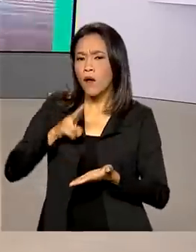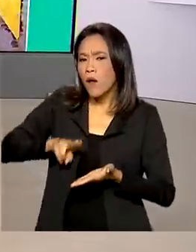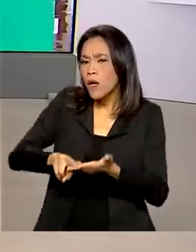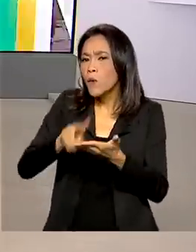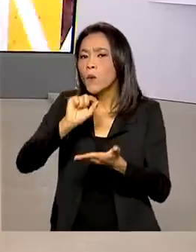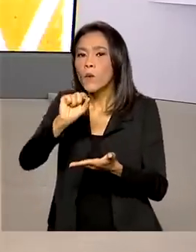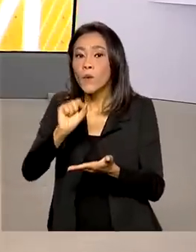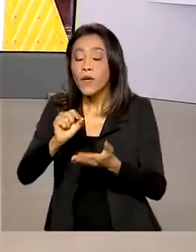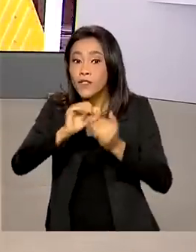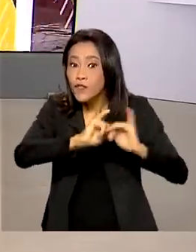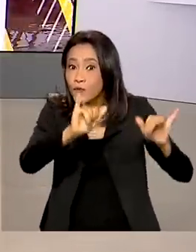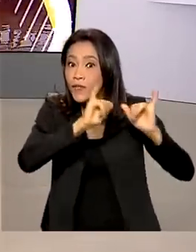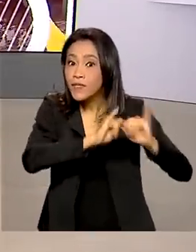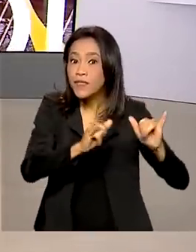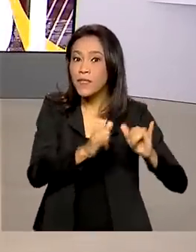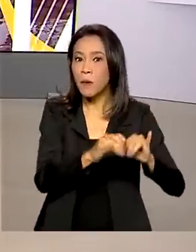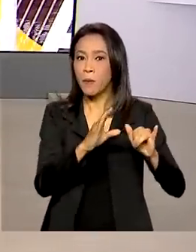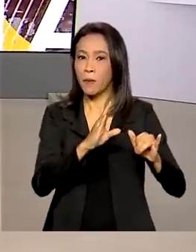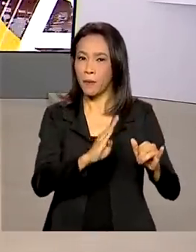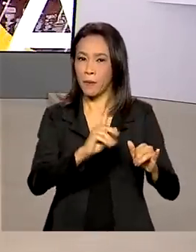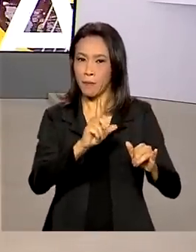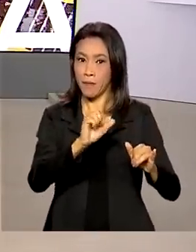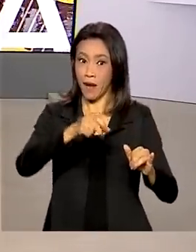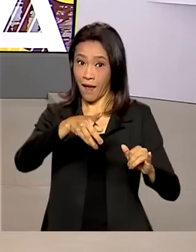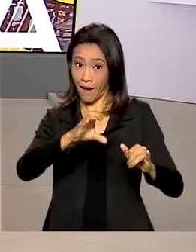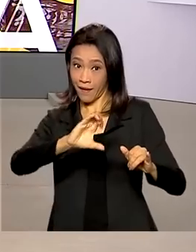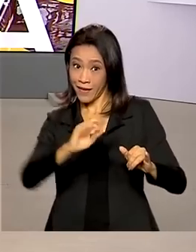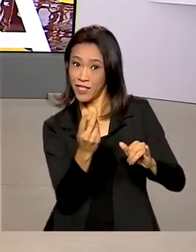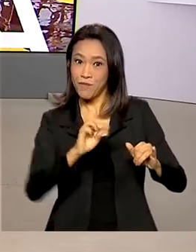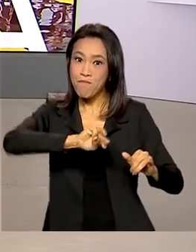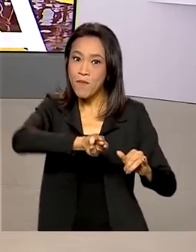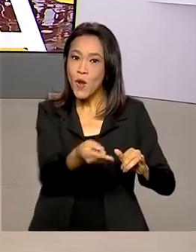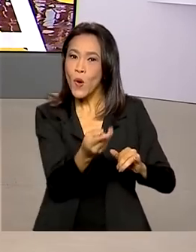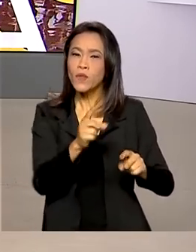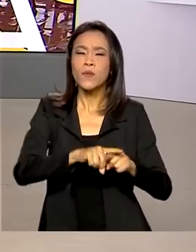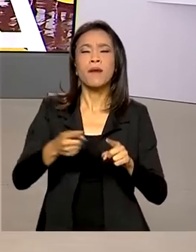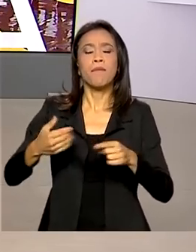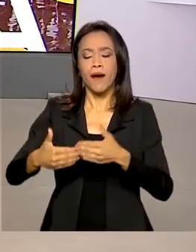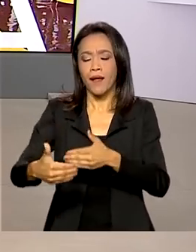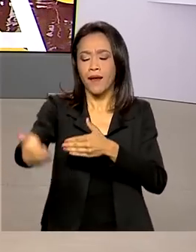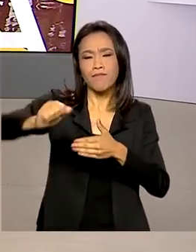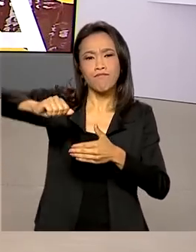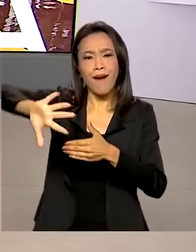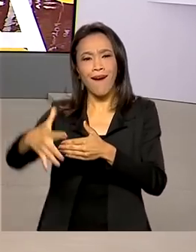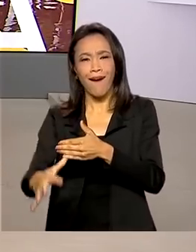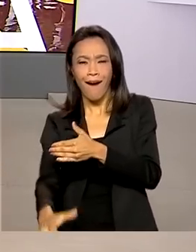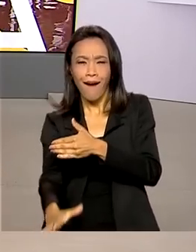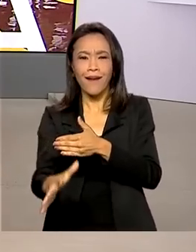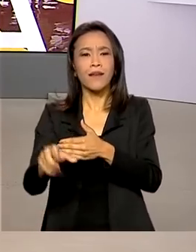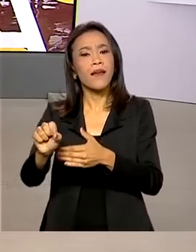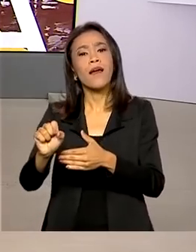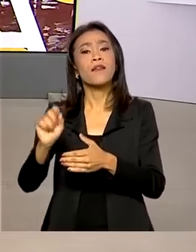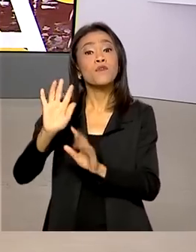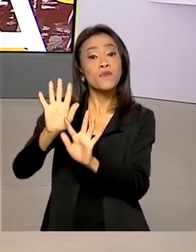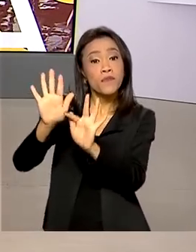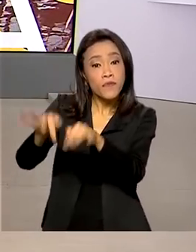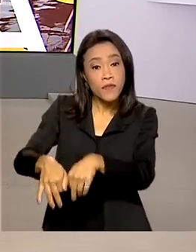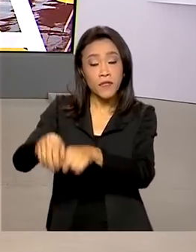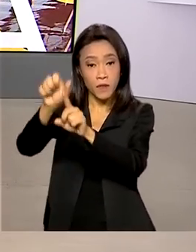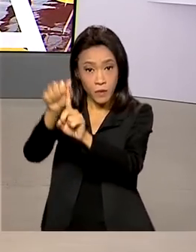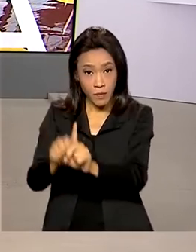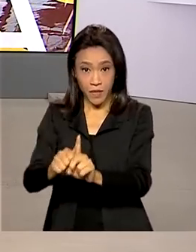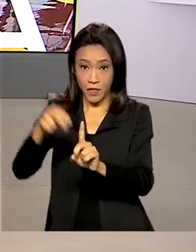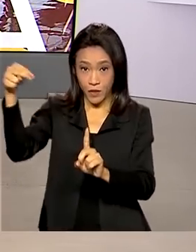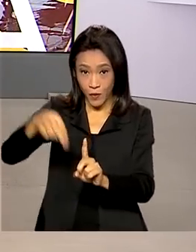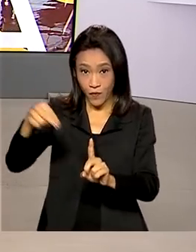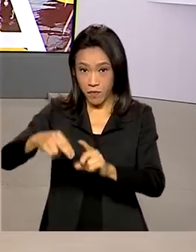Black de Milhões, com oferta de produtos e serviços para a Black Friday deste ano, que ocorre no fim de novembro e